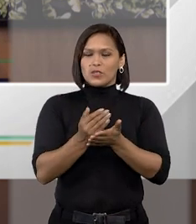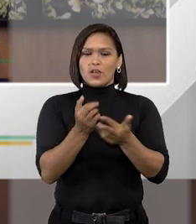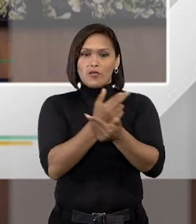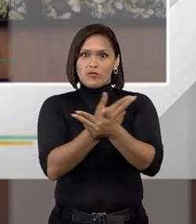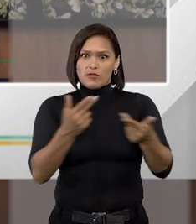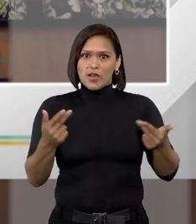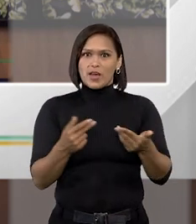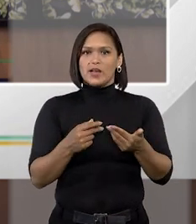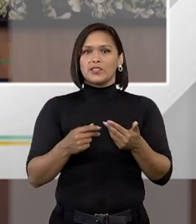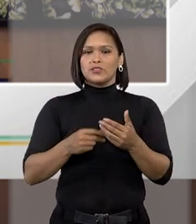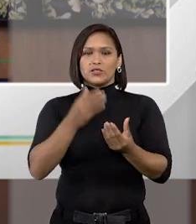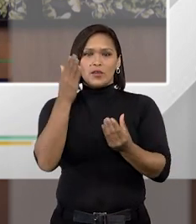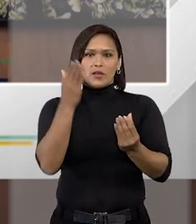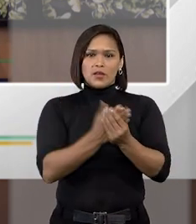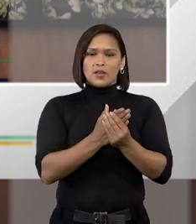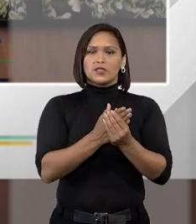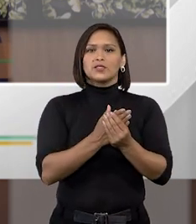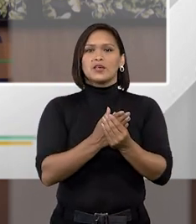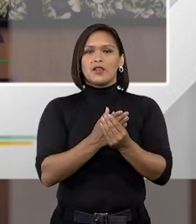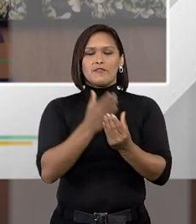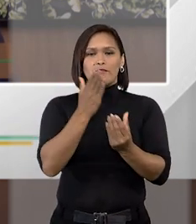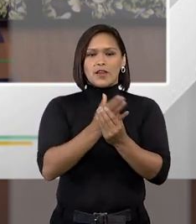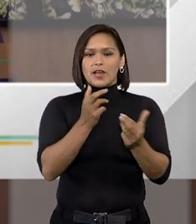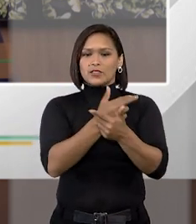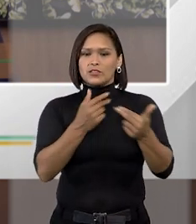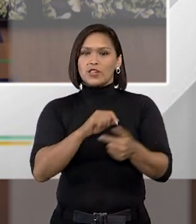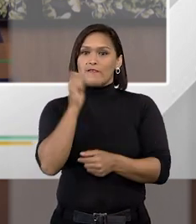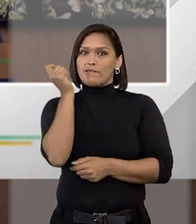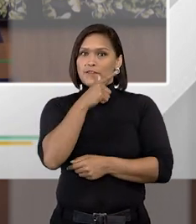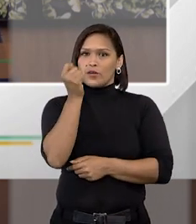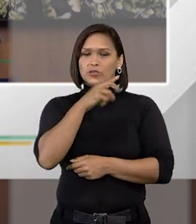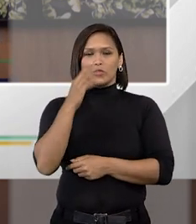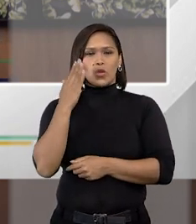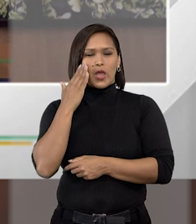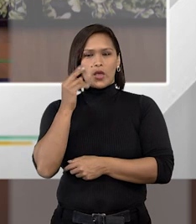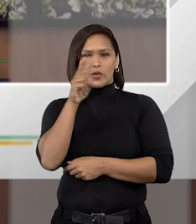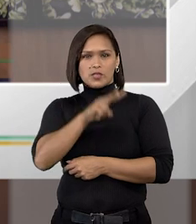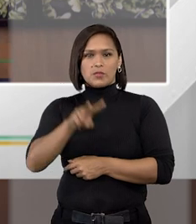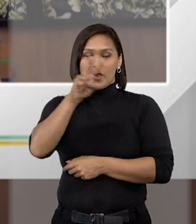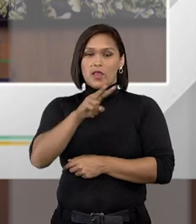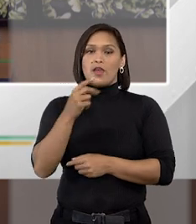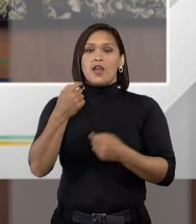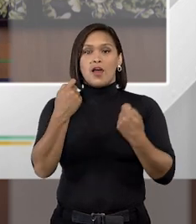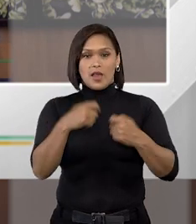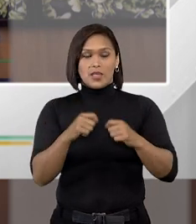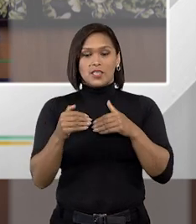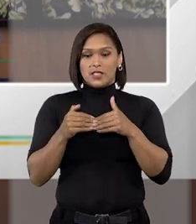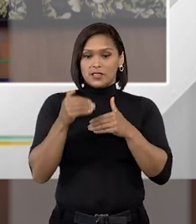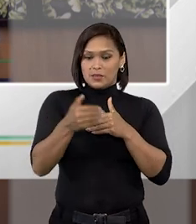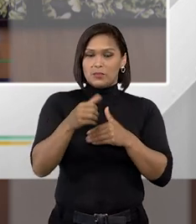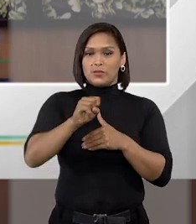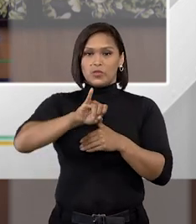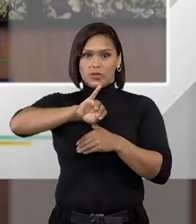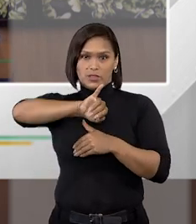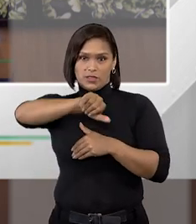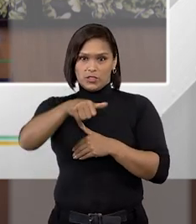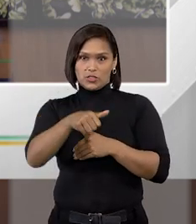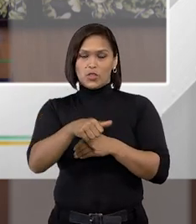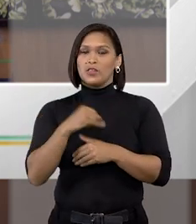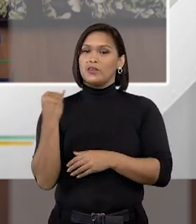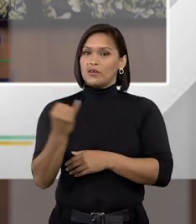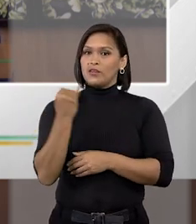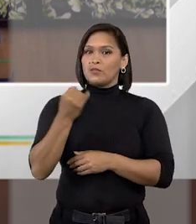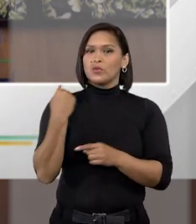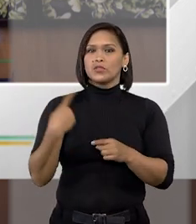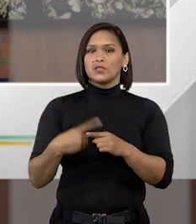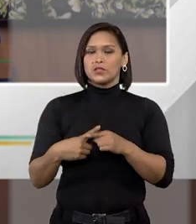casos são objetos de falso reconhecimento aí a gente vai ver e esse passo do STJ ele é muito